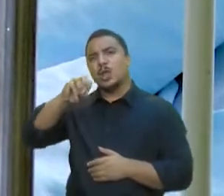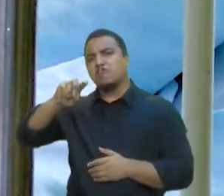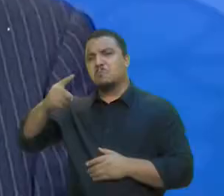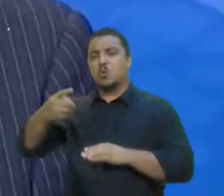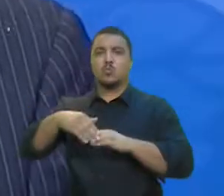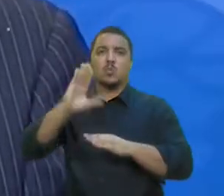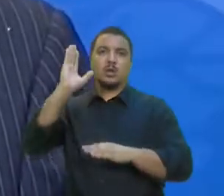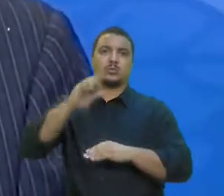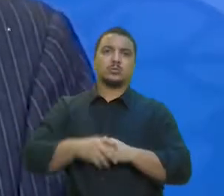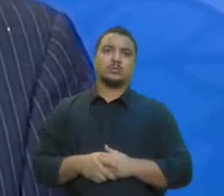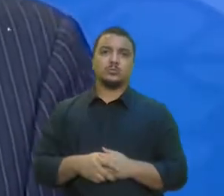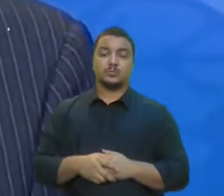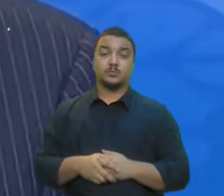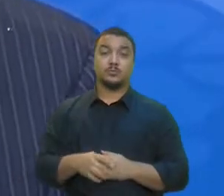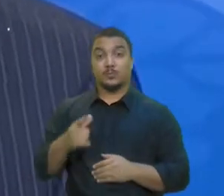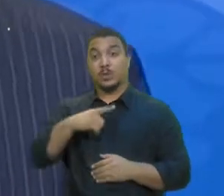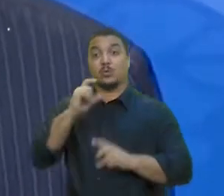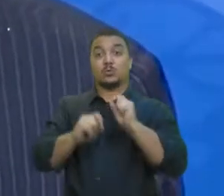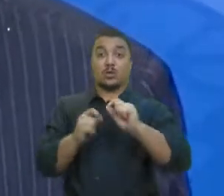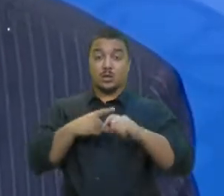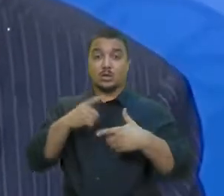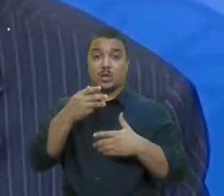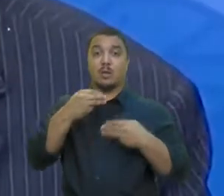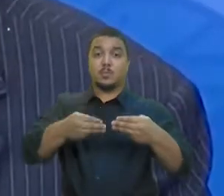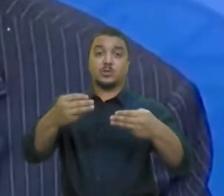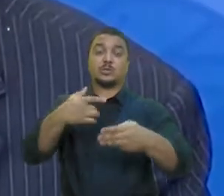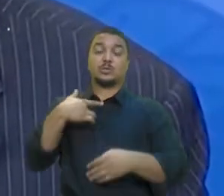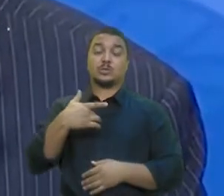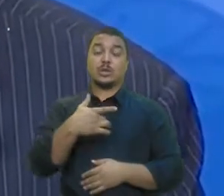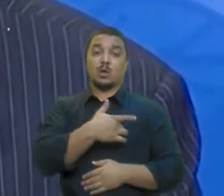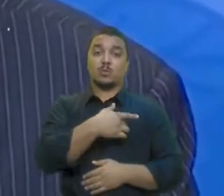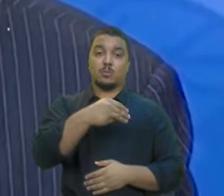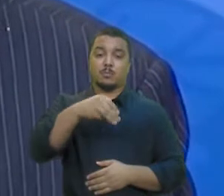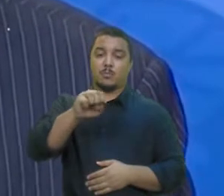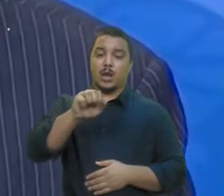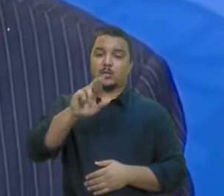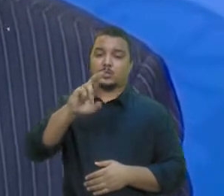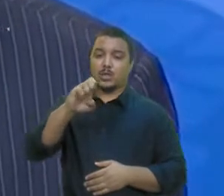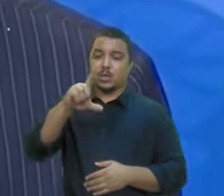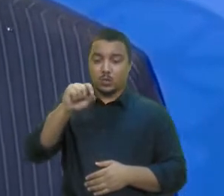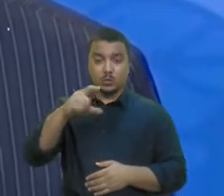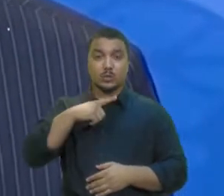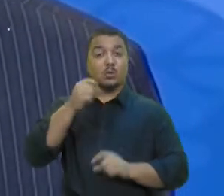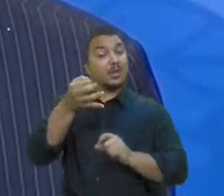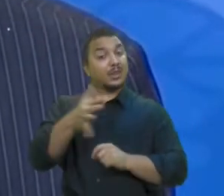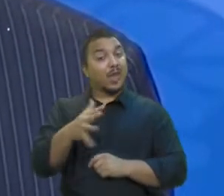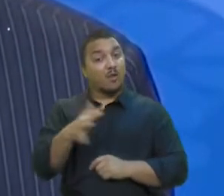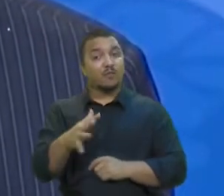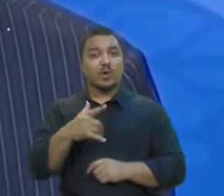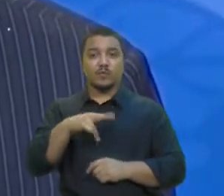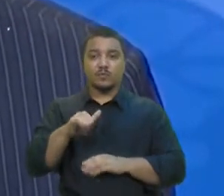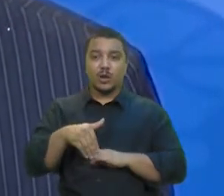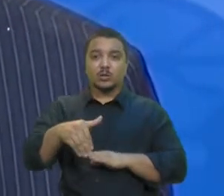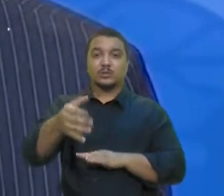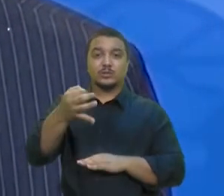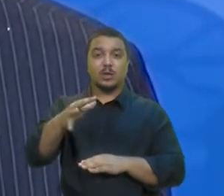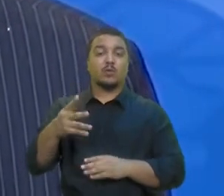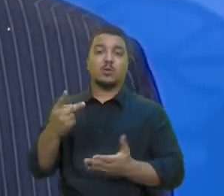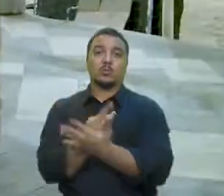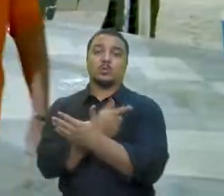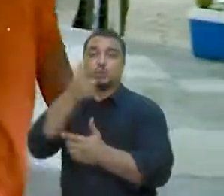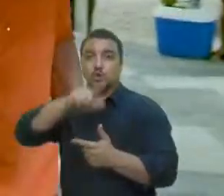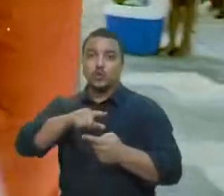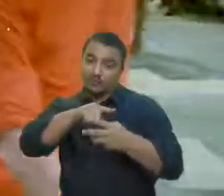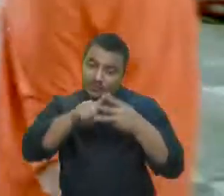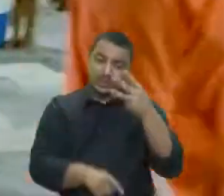perdidas. Esta semana, o ministro da Saúde, Marcelo Queiroga, admitiu a possibilidade de uma terceira onda da pandemia no país.